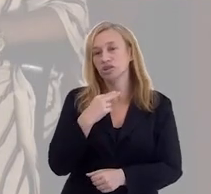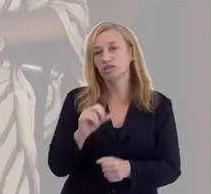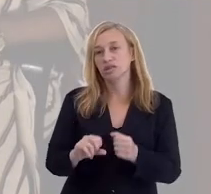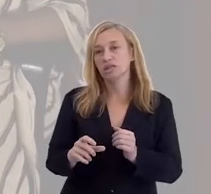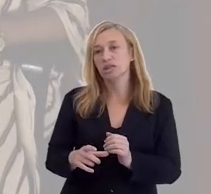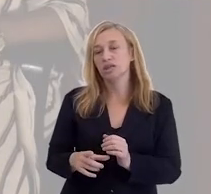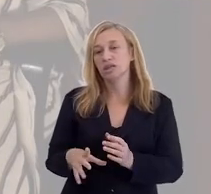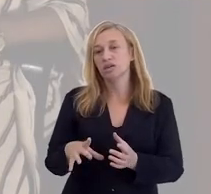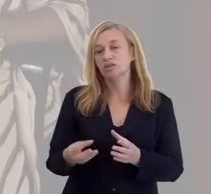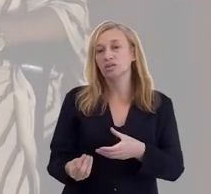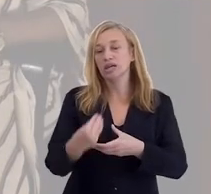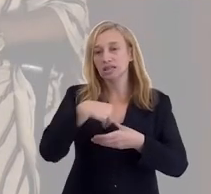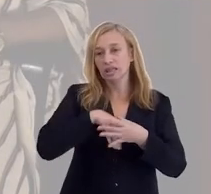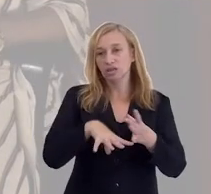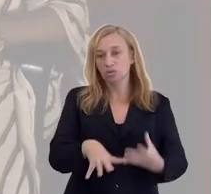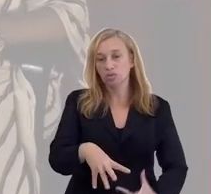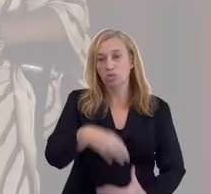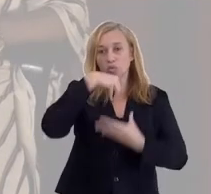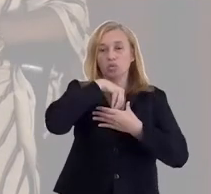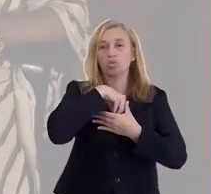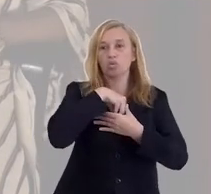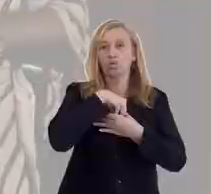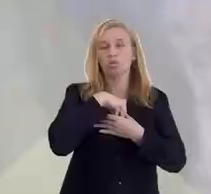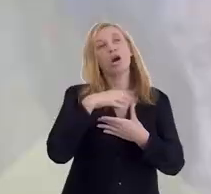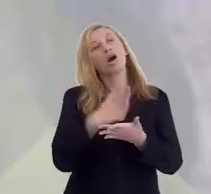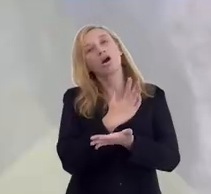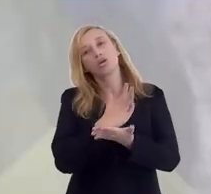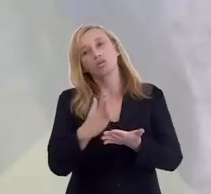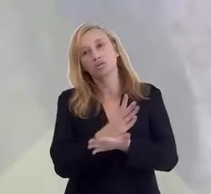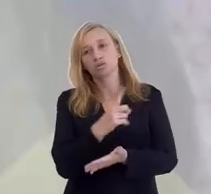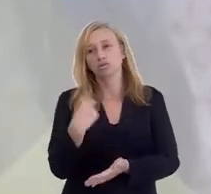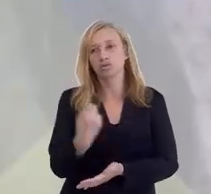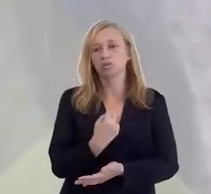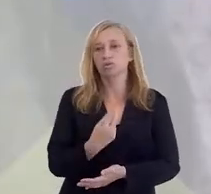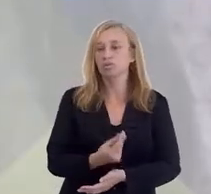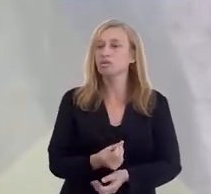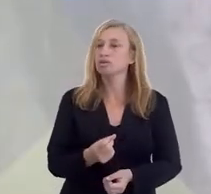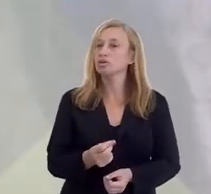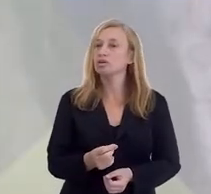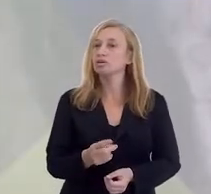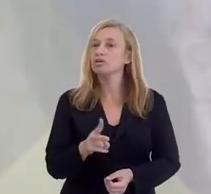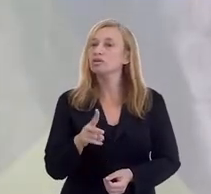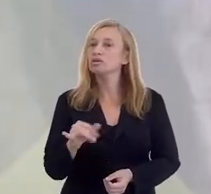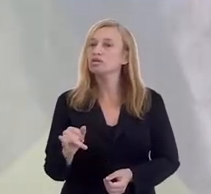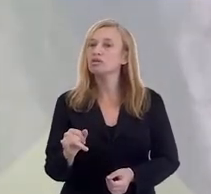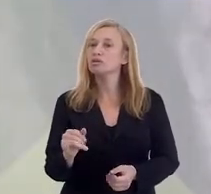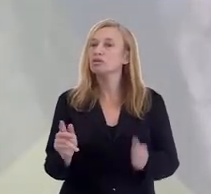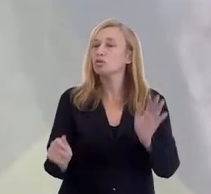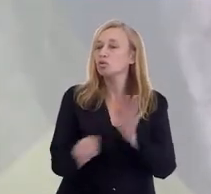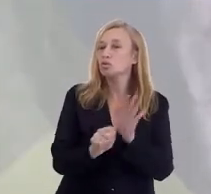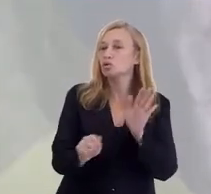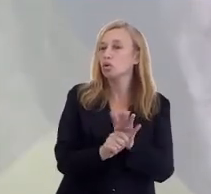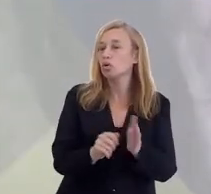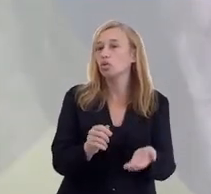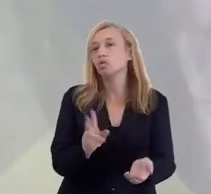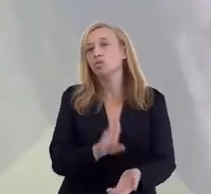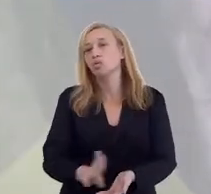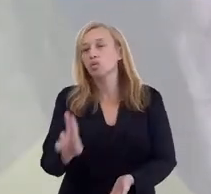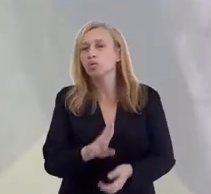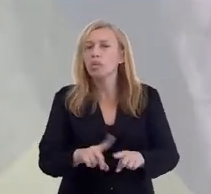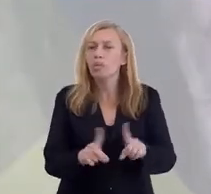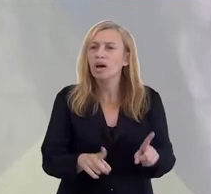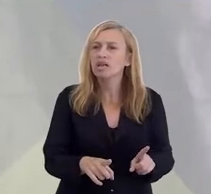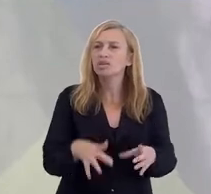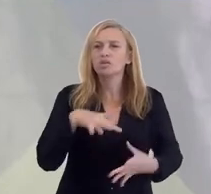porque eu estava preso no corpo. Então muitos de nós vão, vai para a lupanária, vai fazer o uso de droga, vai fazer,